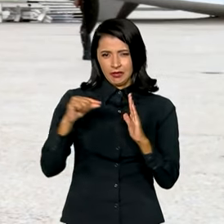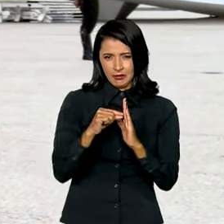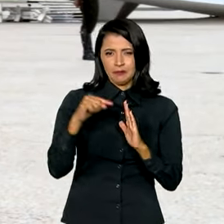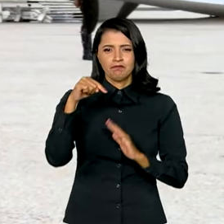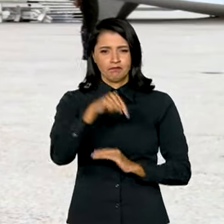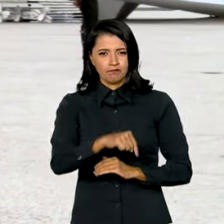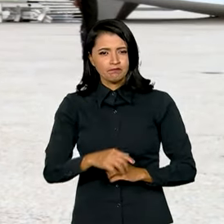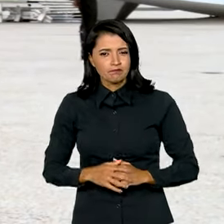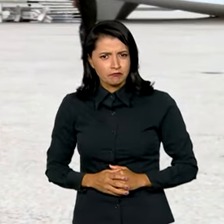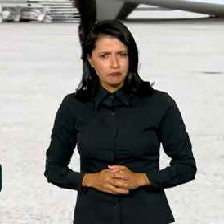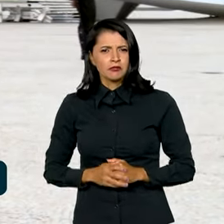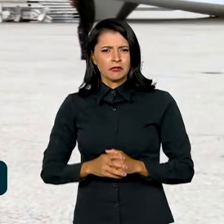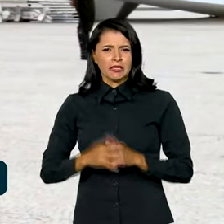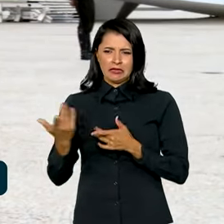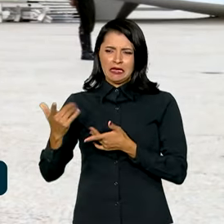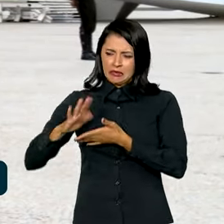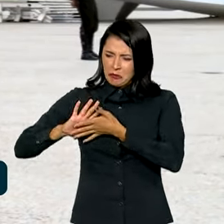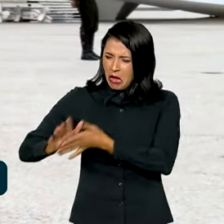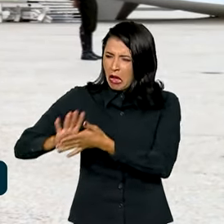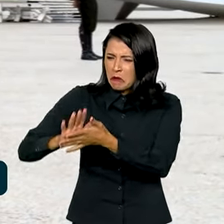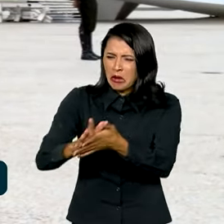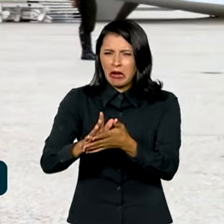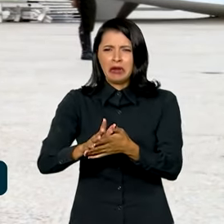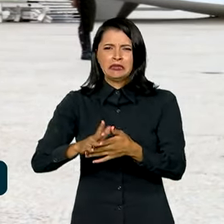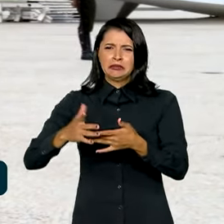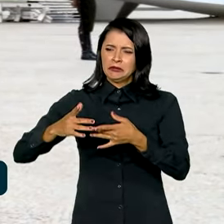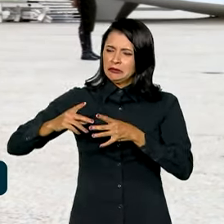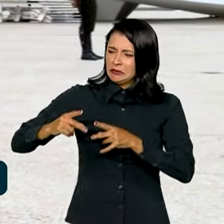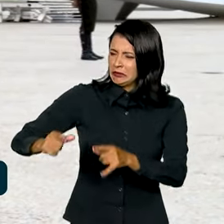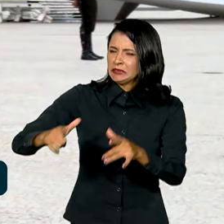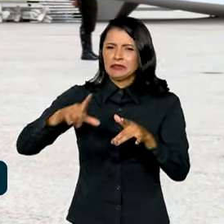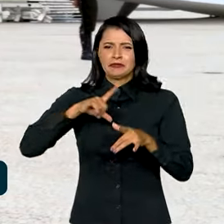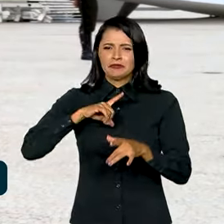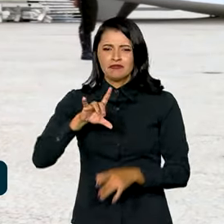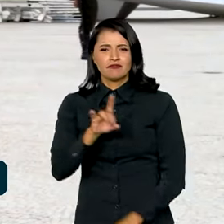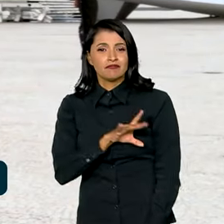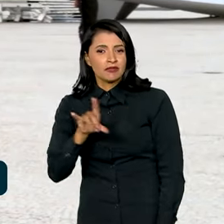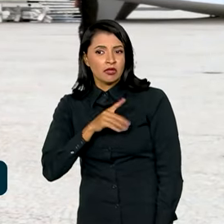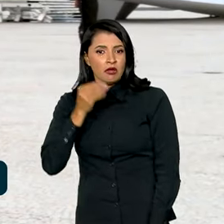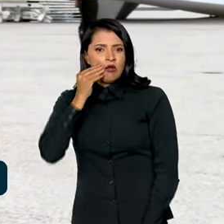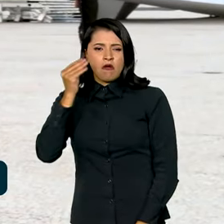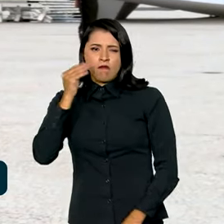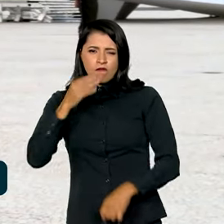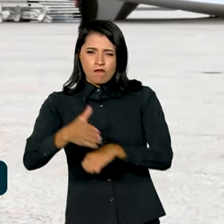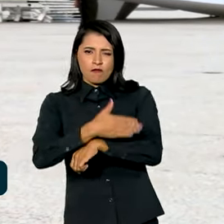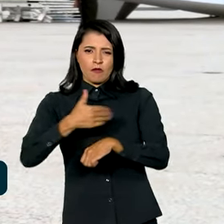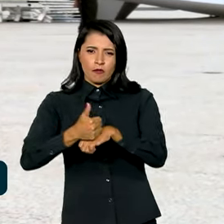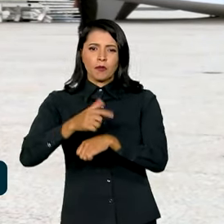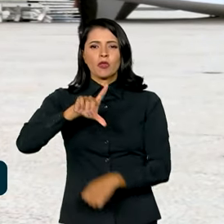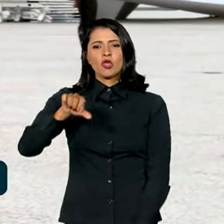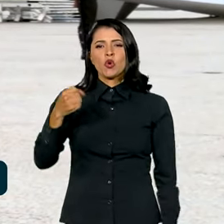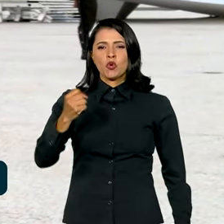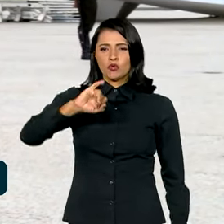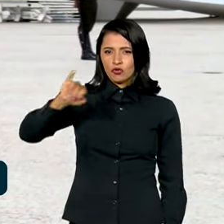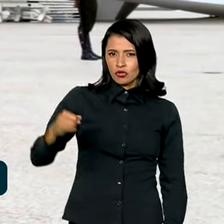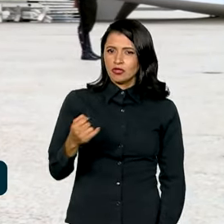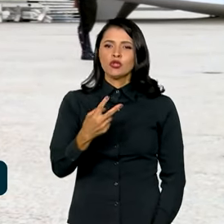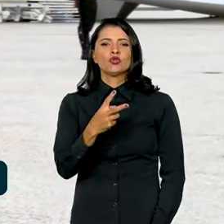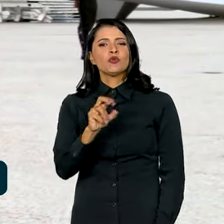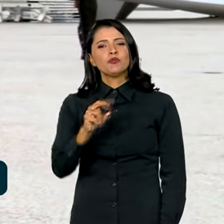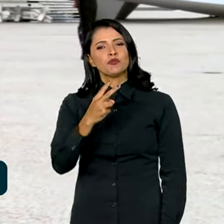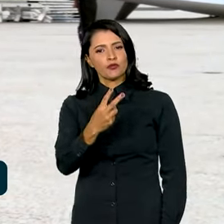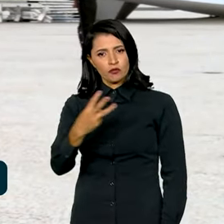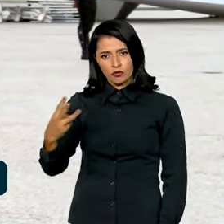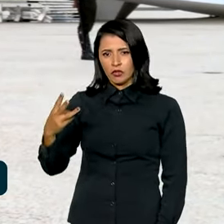rastro de destruição, muito estrago, medo e a tentativa de golpe. No dia 8 de janeiro de 2023,